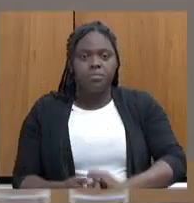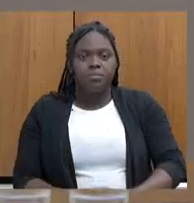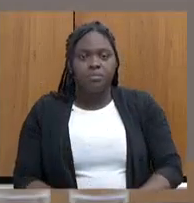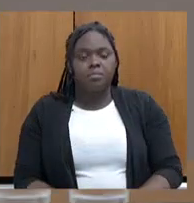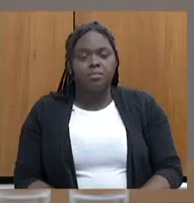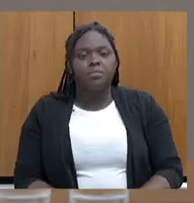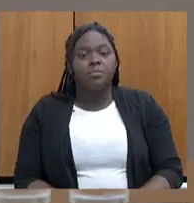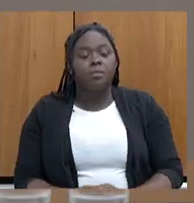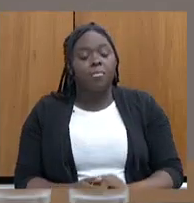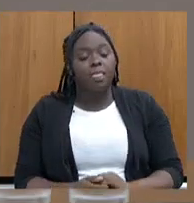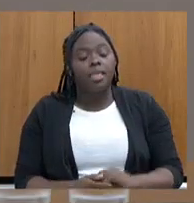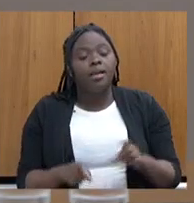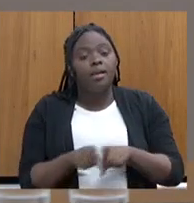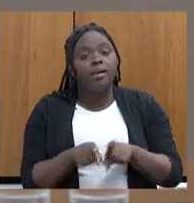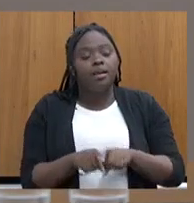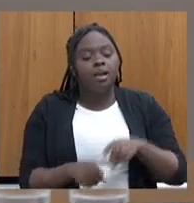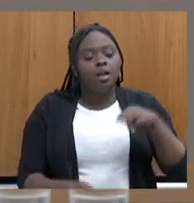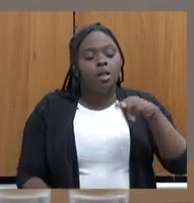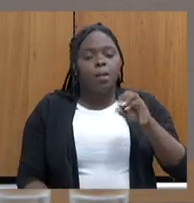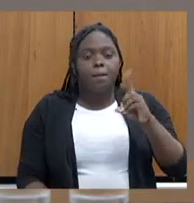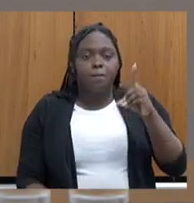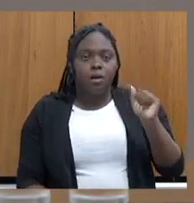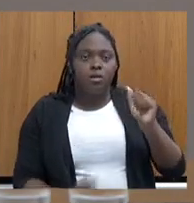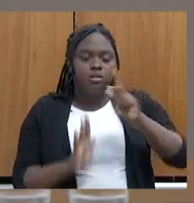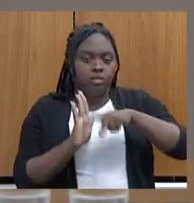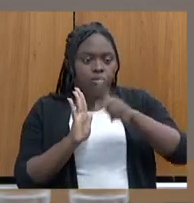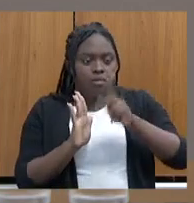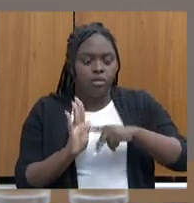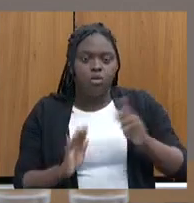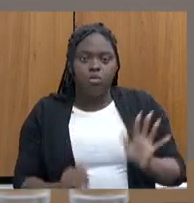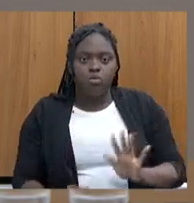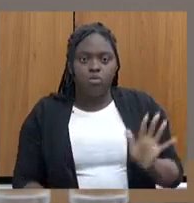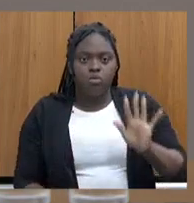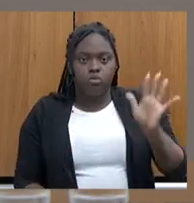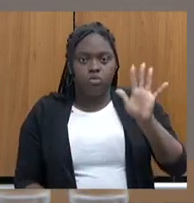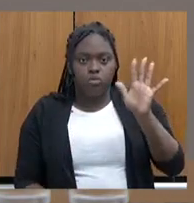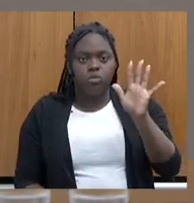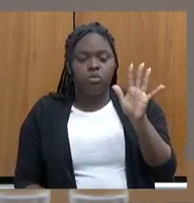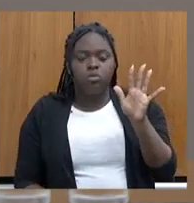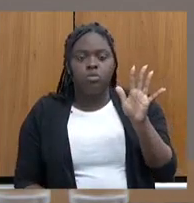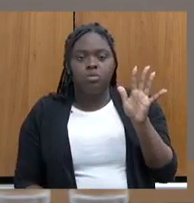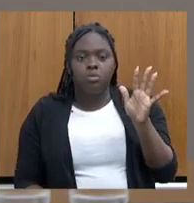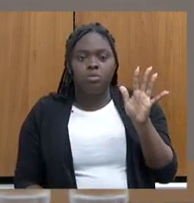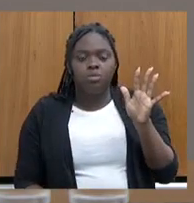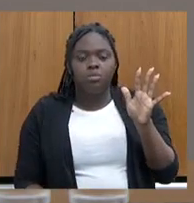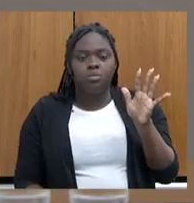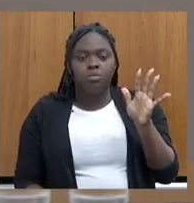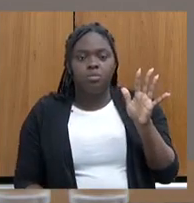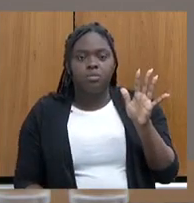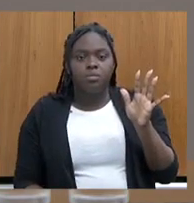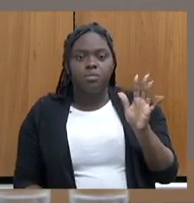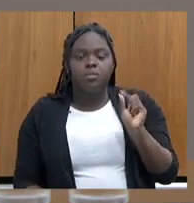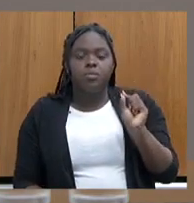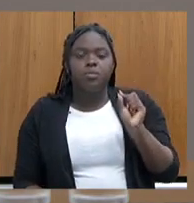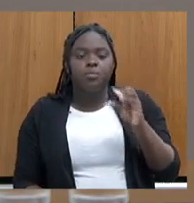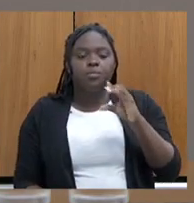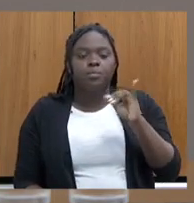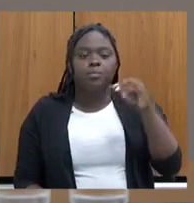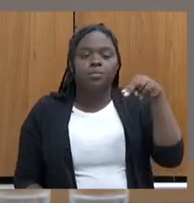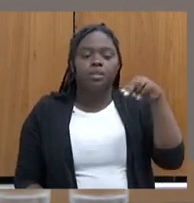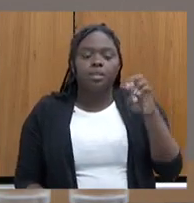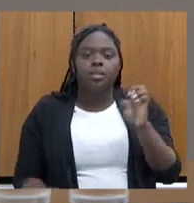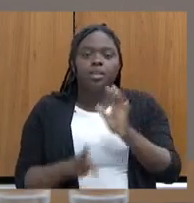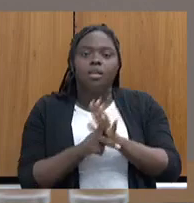No Trajeto Moda, que é um projeto também muito caro, que é um ensino e qualificação de